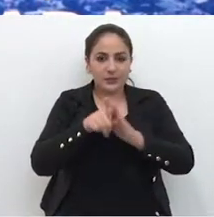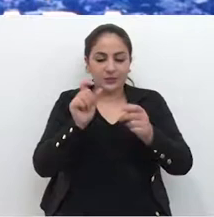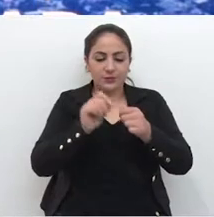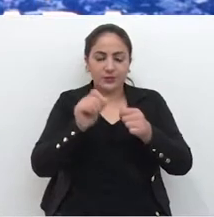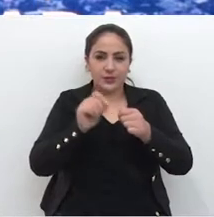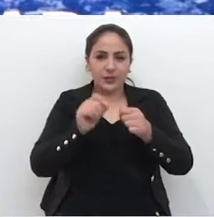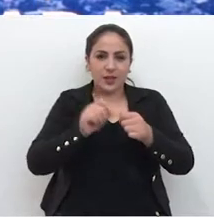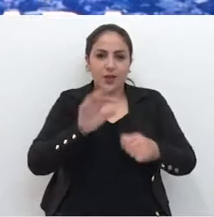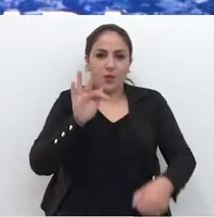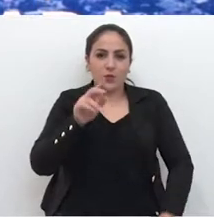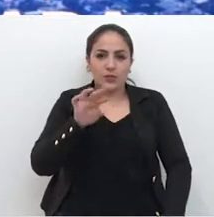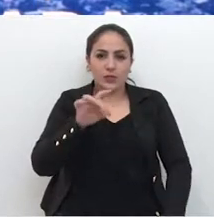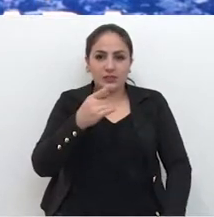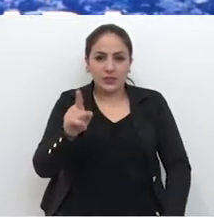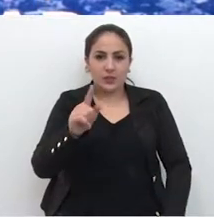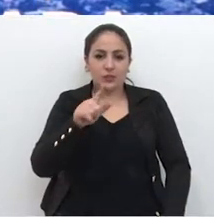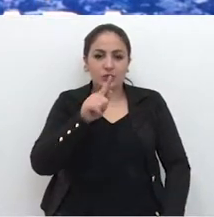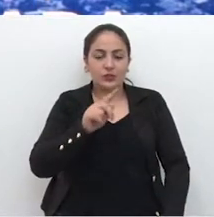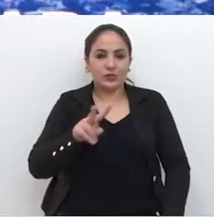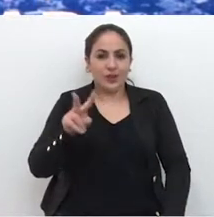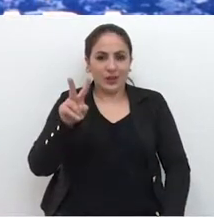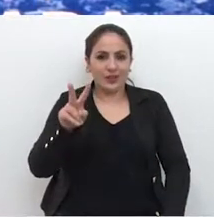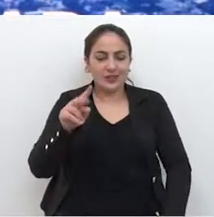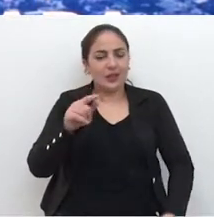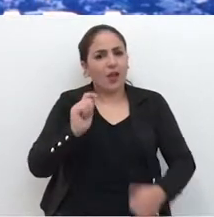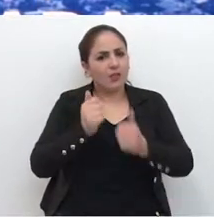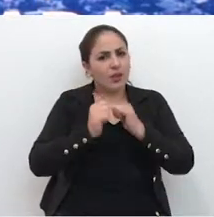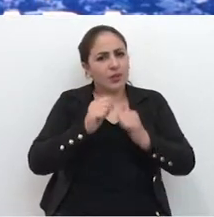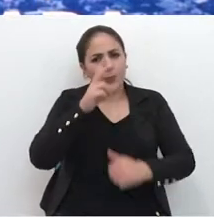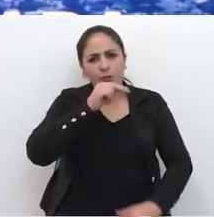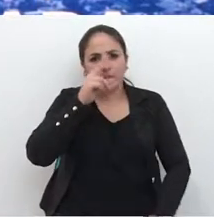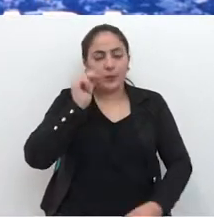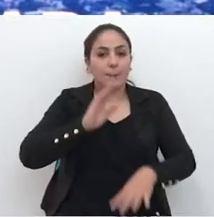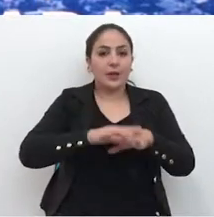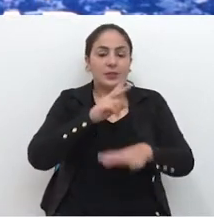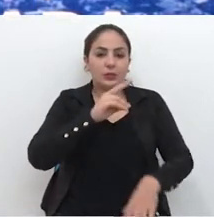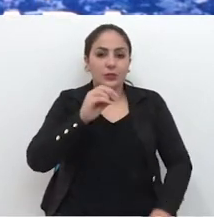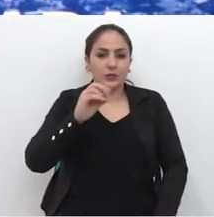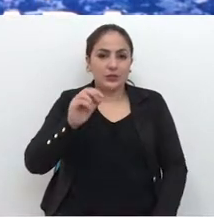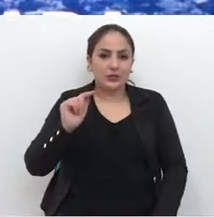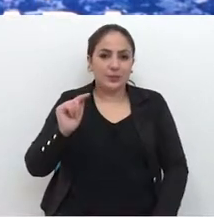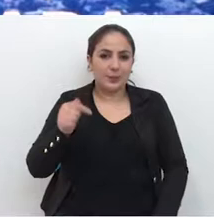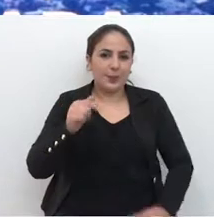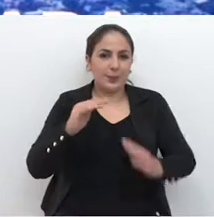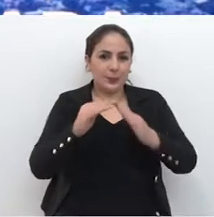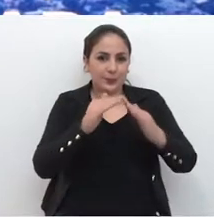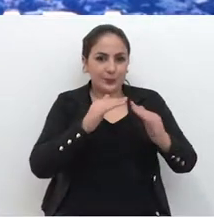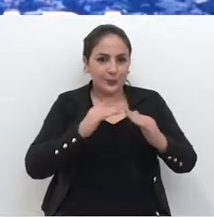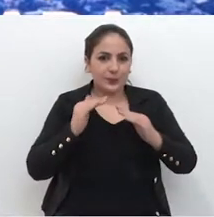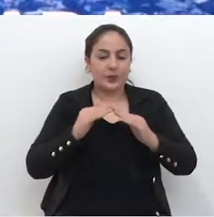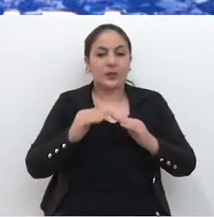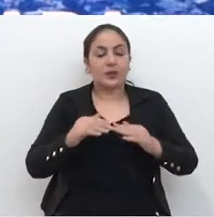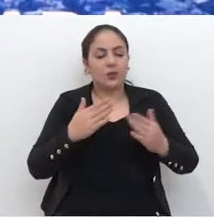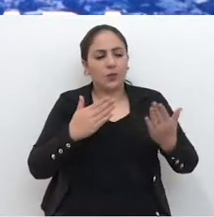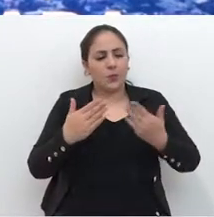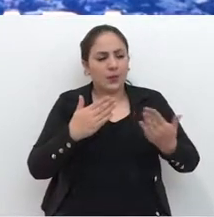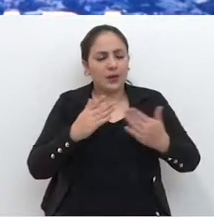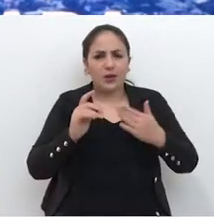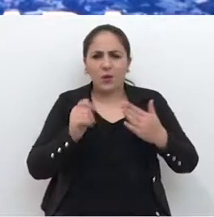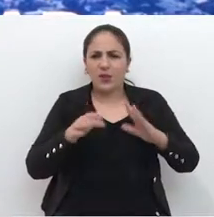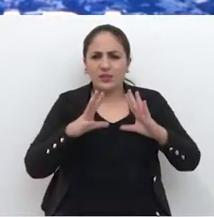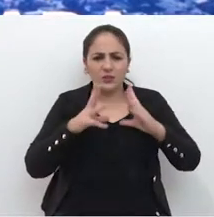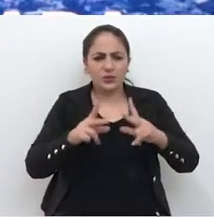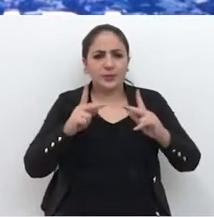A pesquisa foi feita pela Fundação Getúlio Vargas e avalia os municípios com mais de 200 mil habitantes. Quando